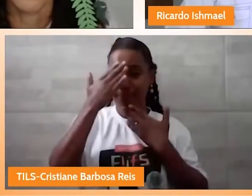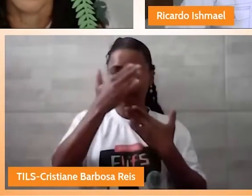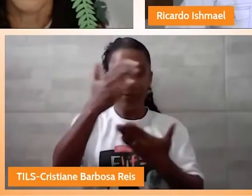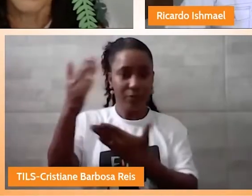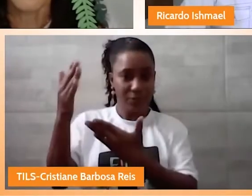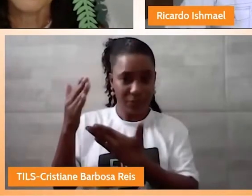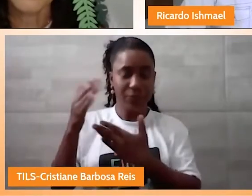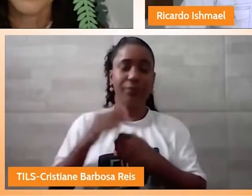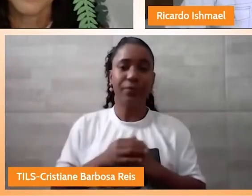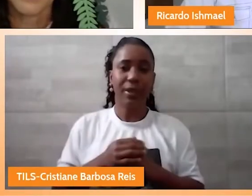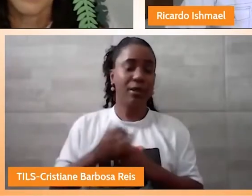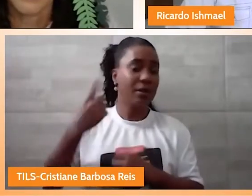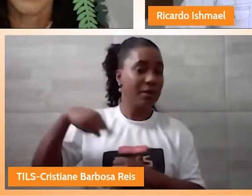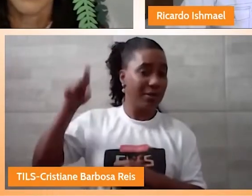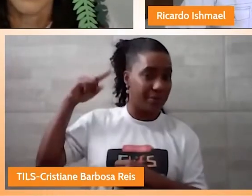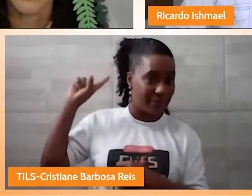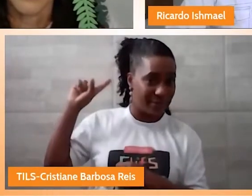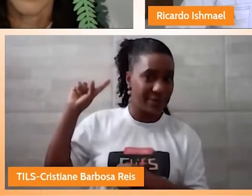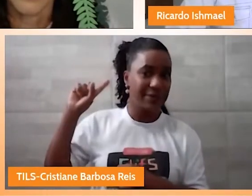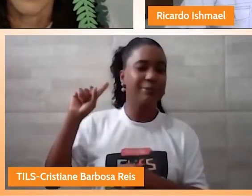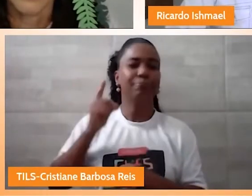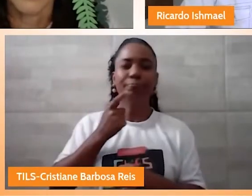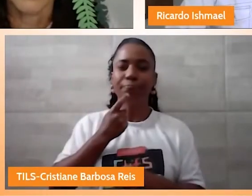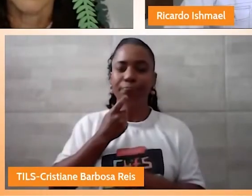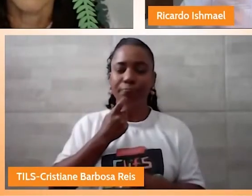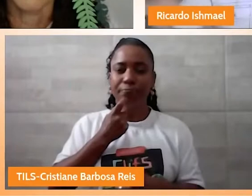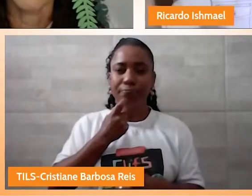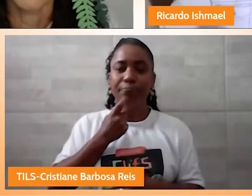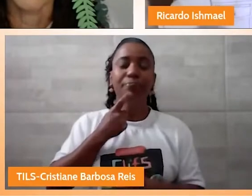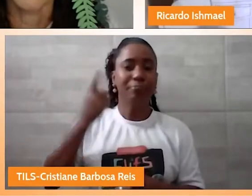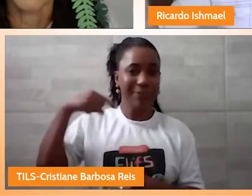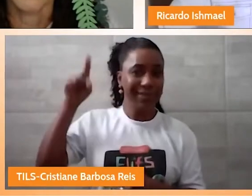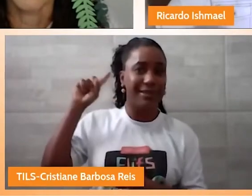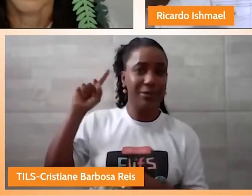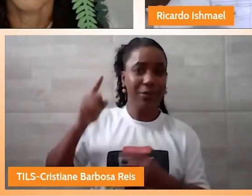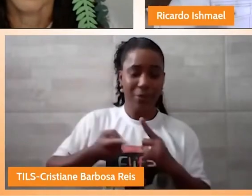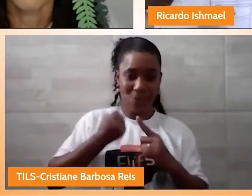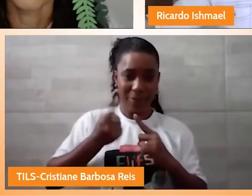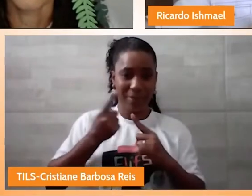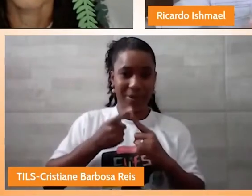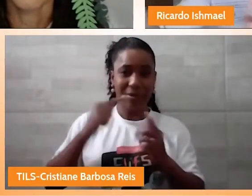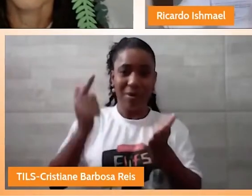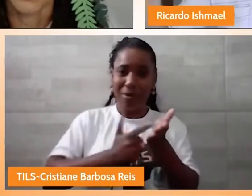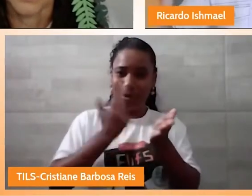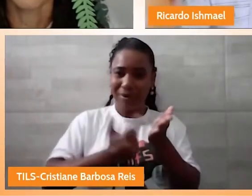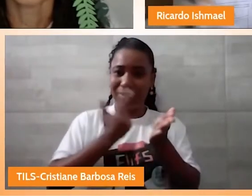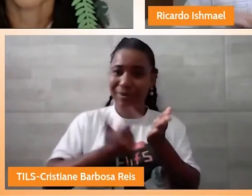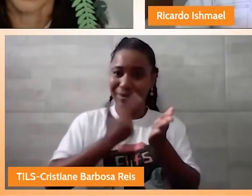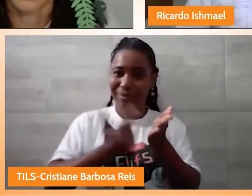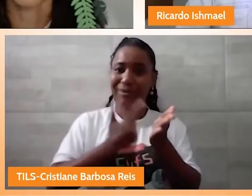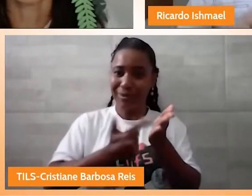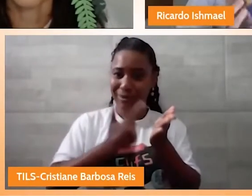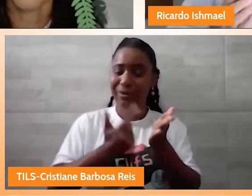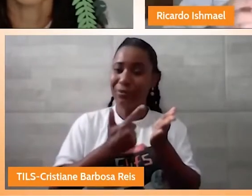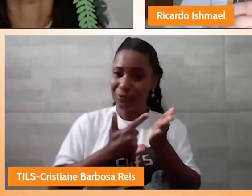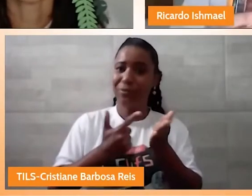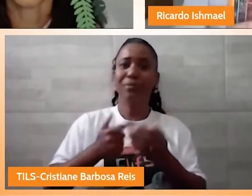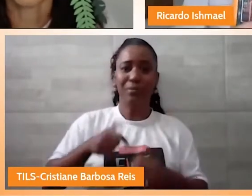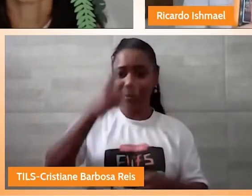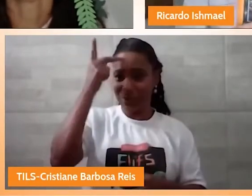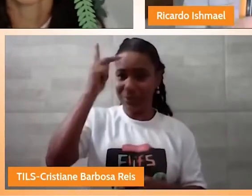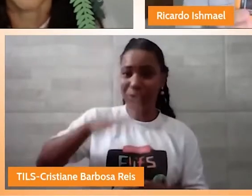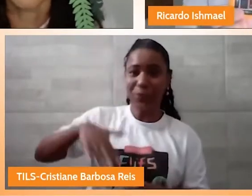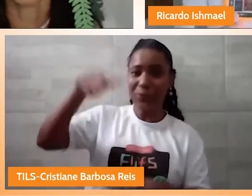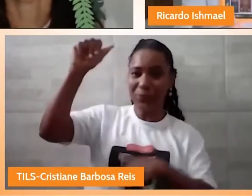presencialmente na Flifes quando eu lancei o meu primeiro livro, né? Um livro para o público adulto, esse